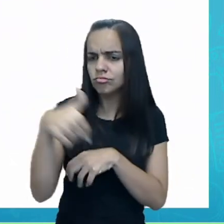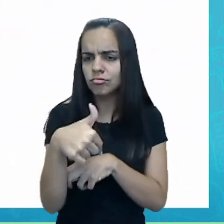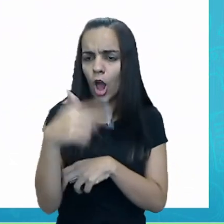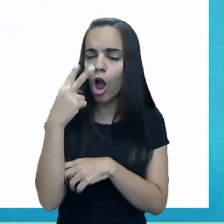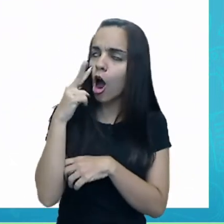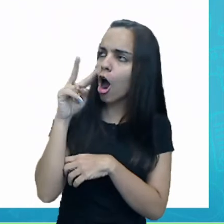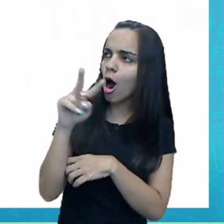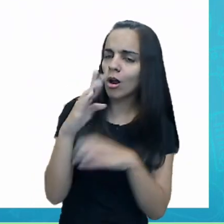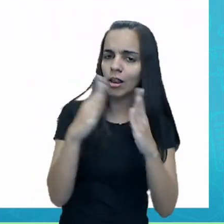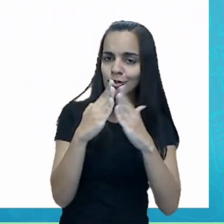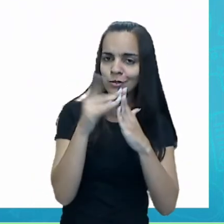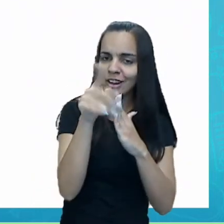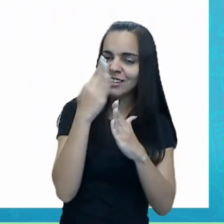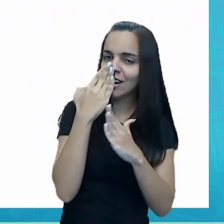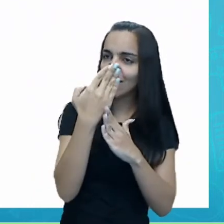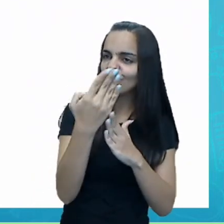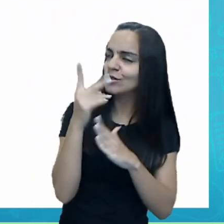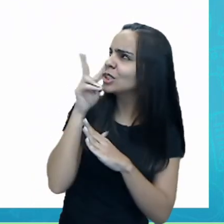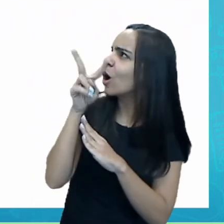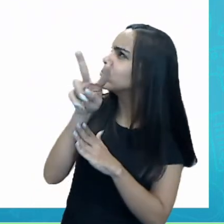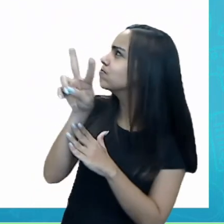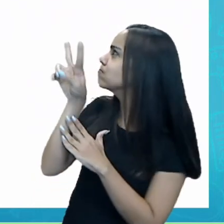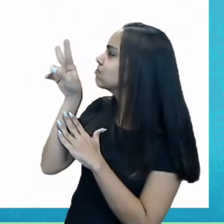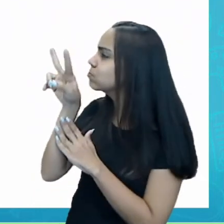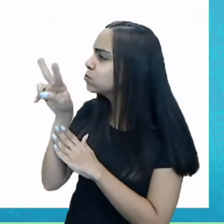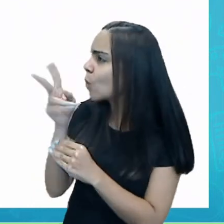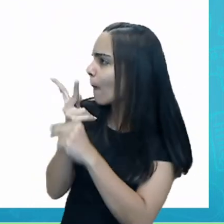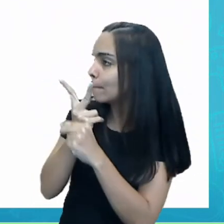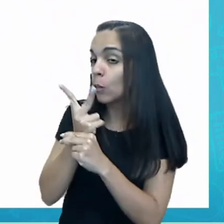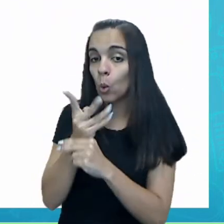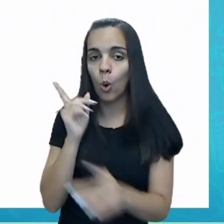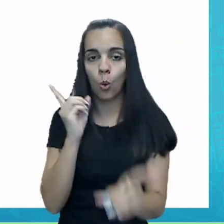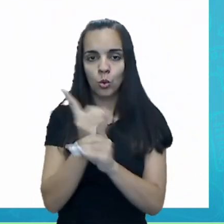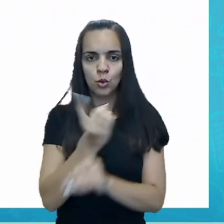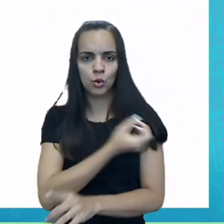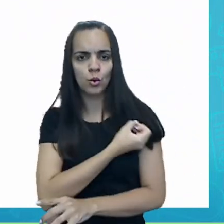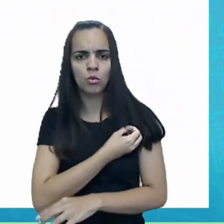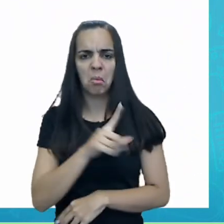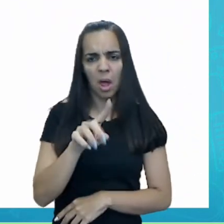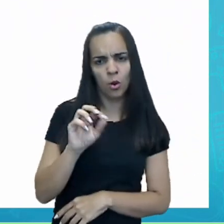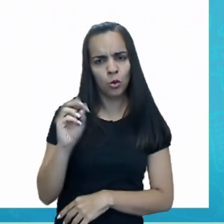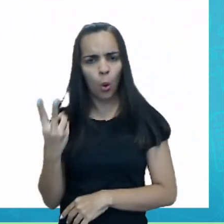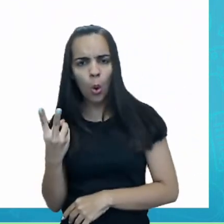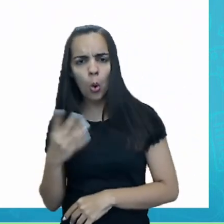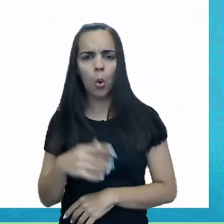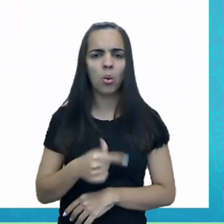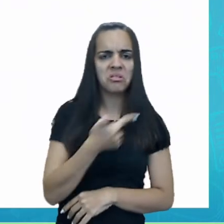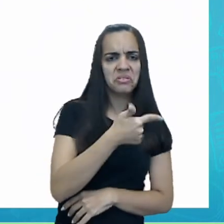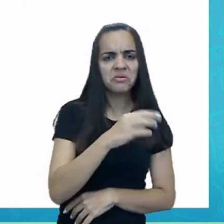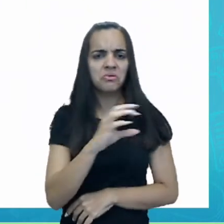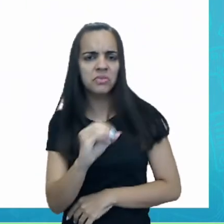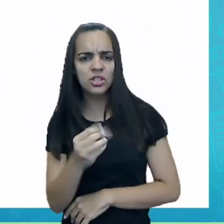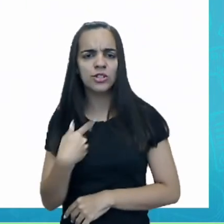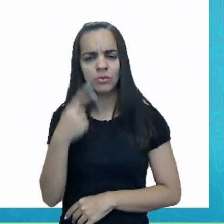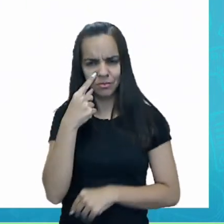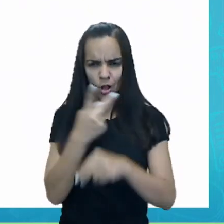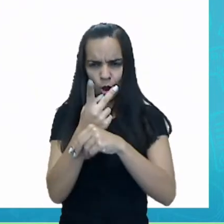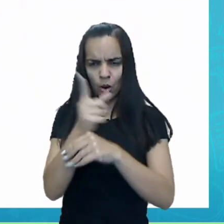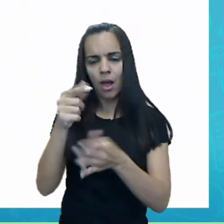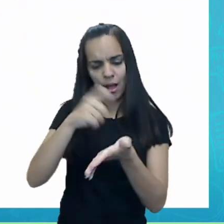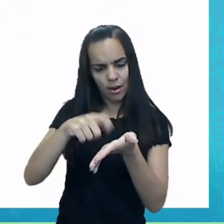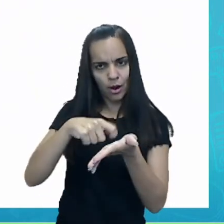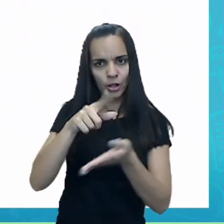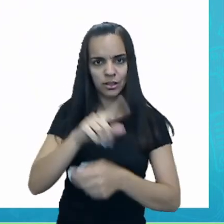e observa qual o numeral. Será que esse é o numeral 2, 20, depois vocês anotam aí pra gente.